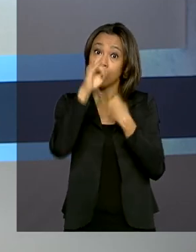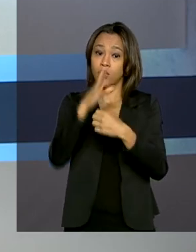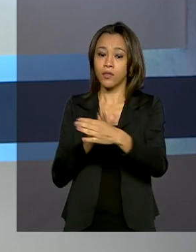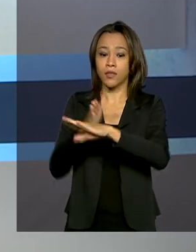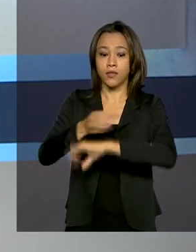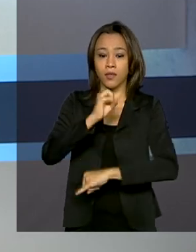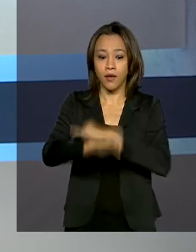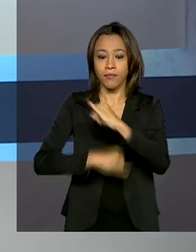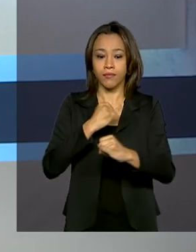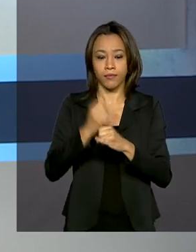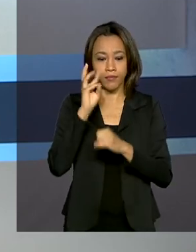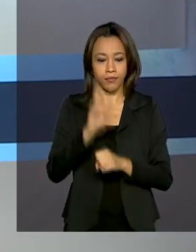site do Ministério da Saúde.